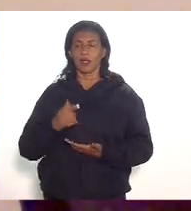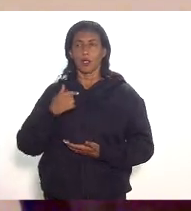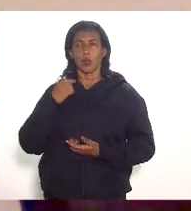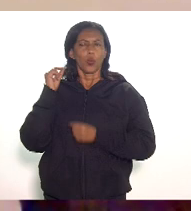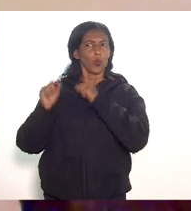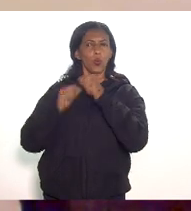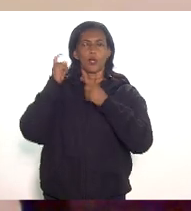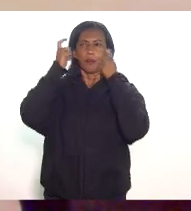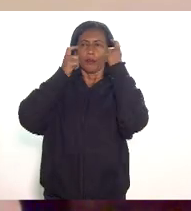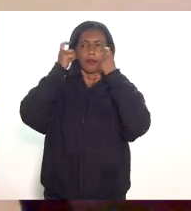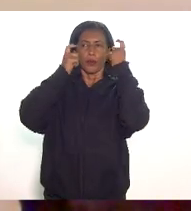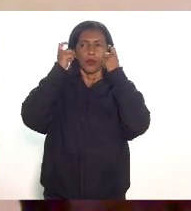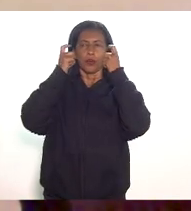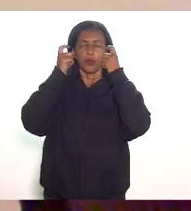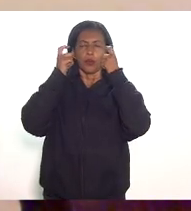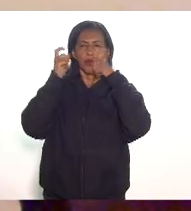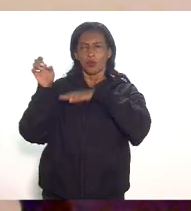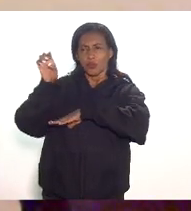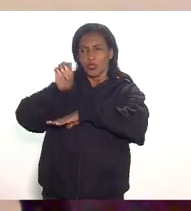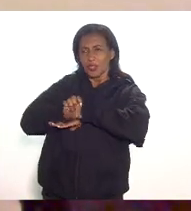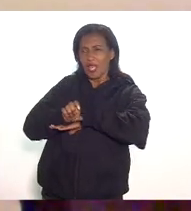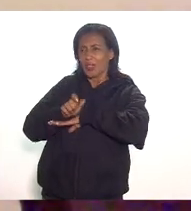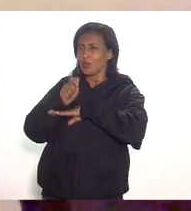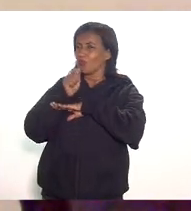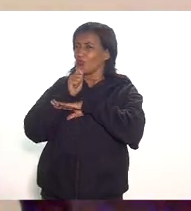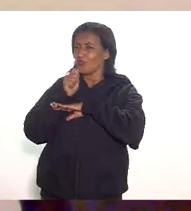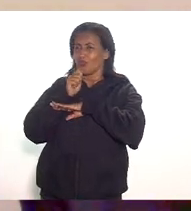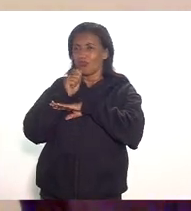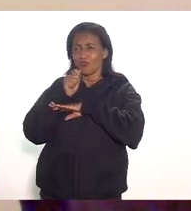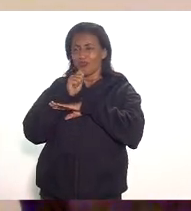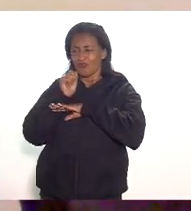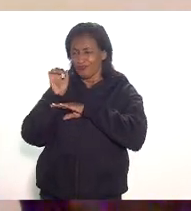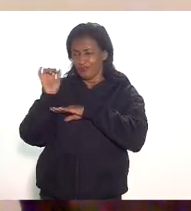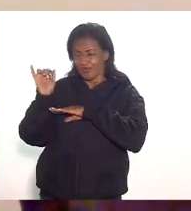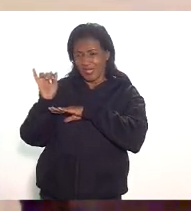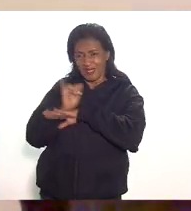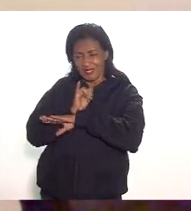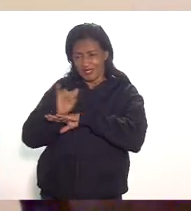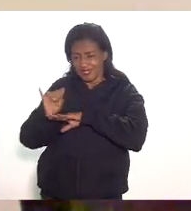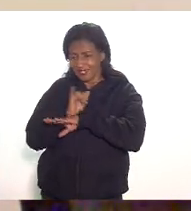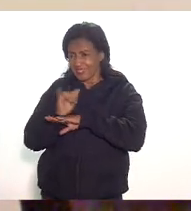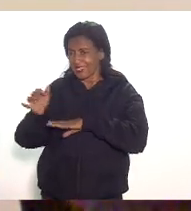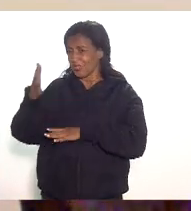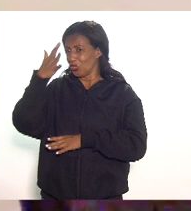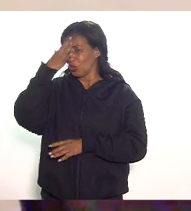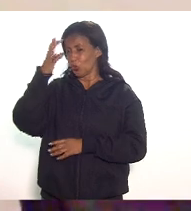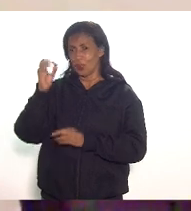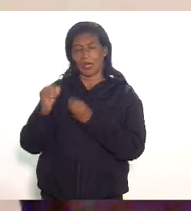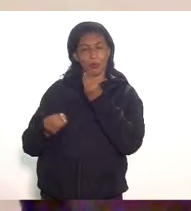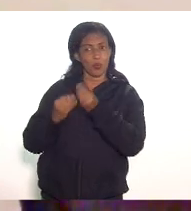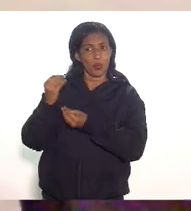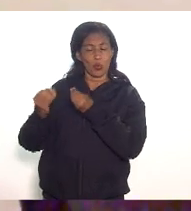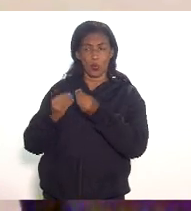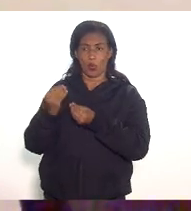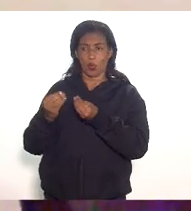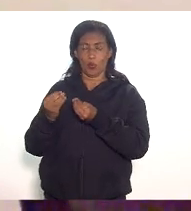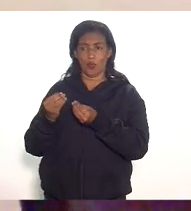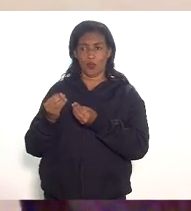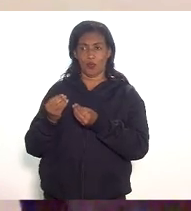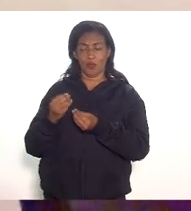o estado não tem essa estrutura burocrática ainda a gente não sabe como esses incentivos eu